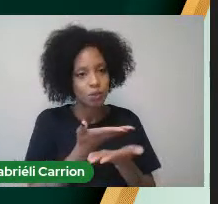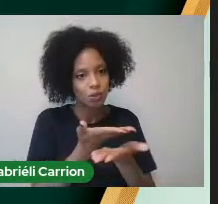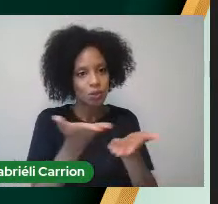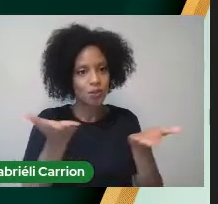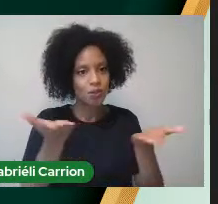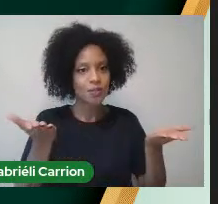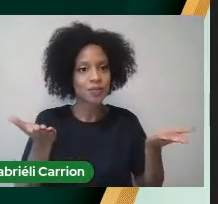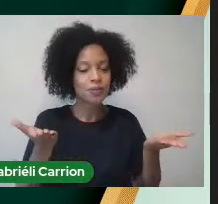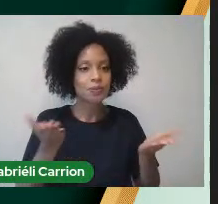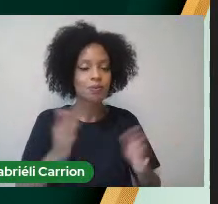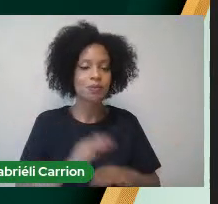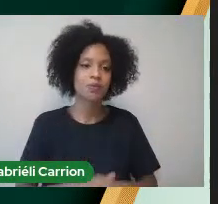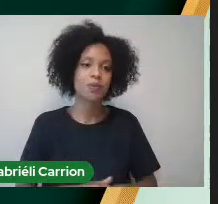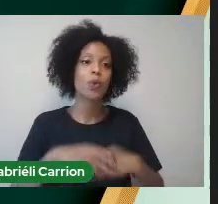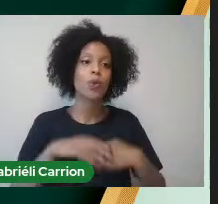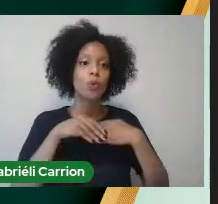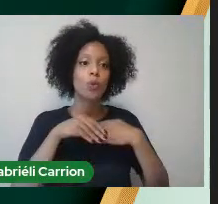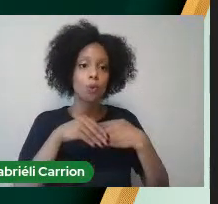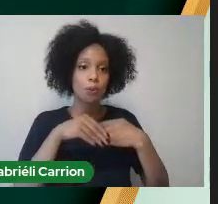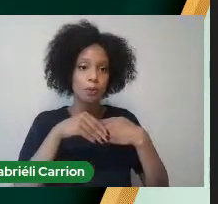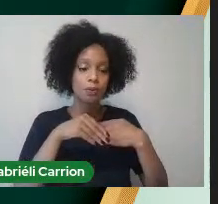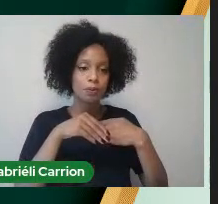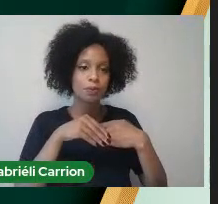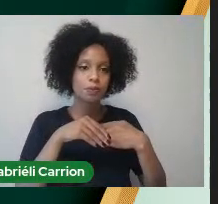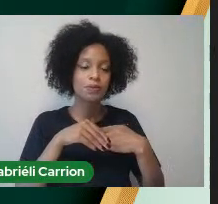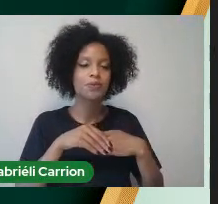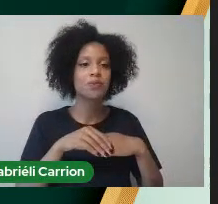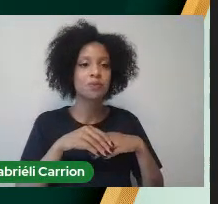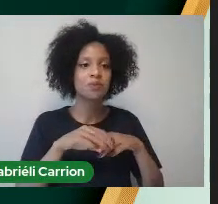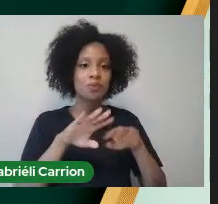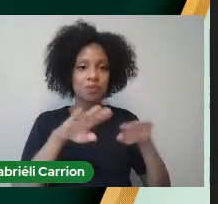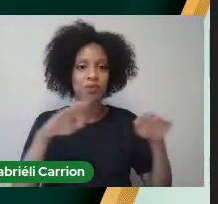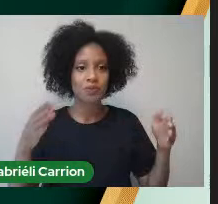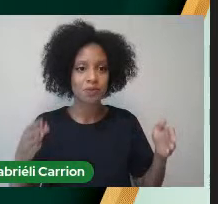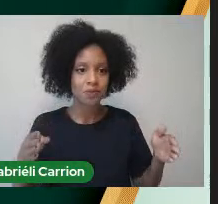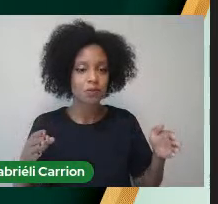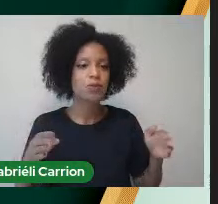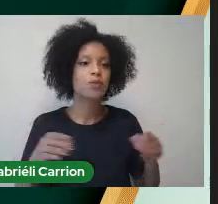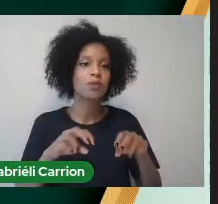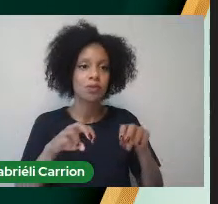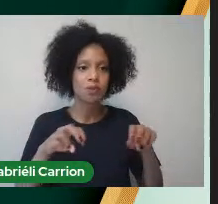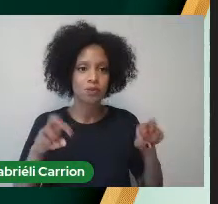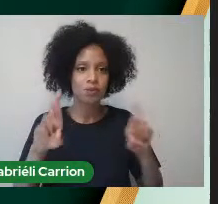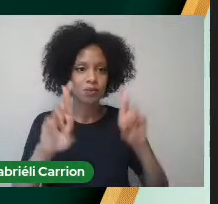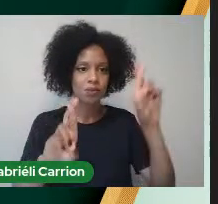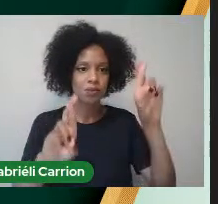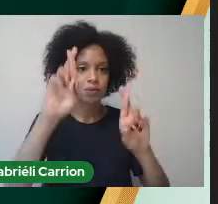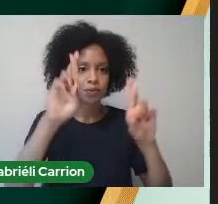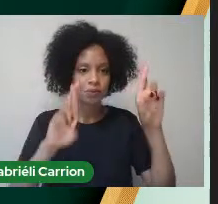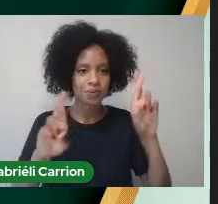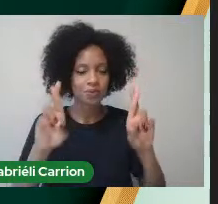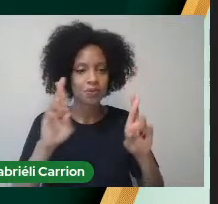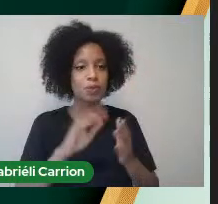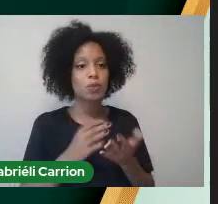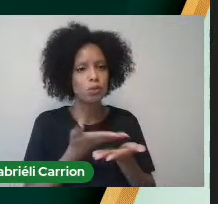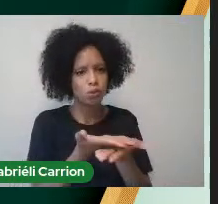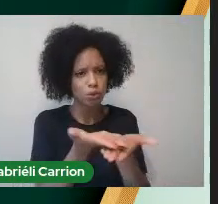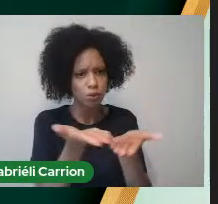Cumprimento A mesa Cumprimento Todos